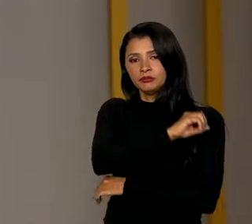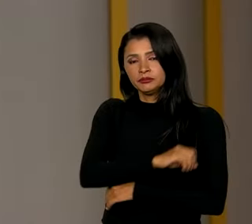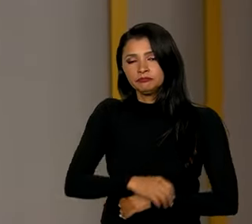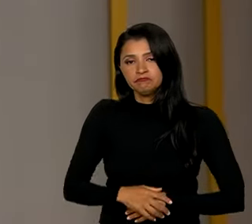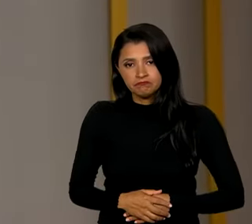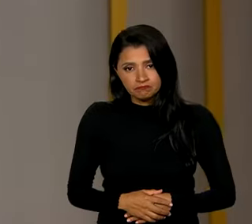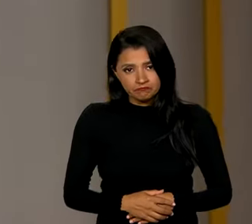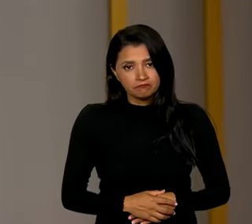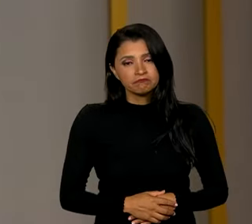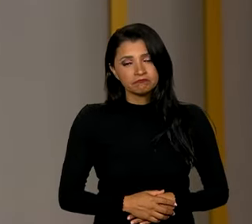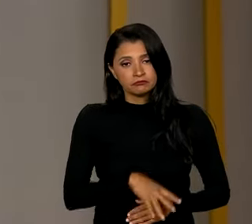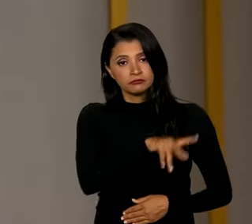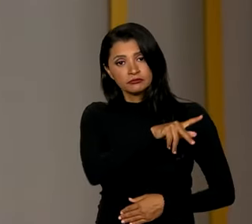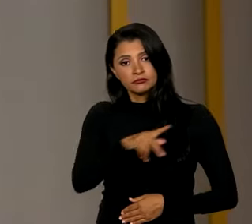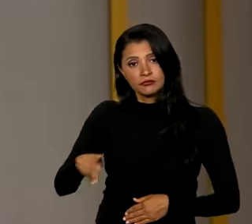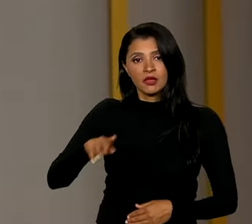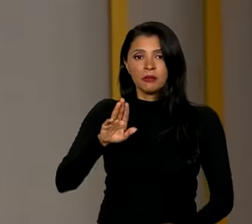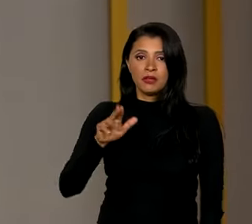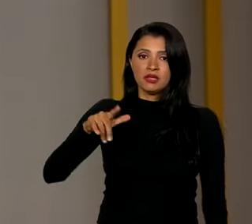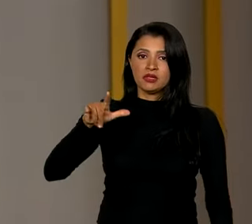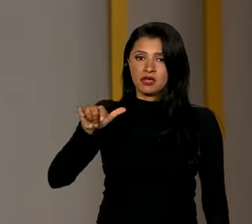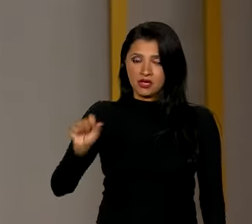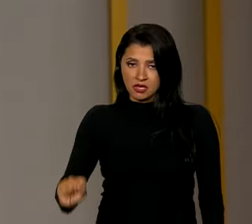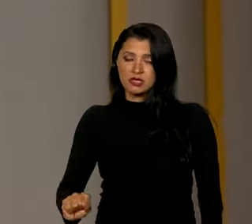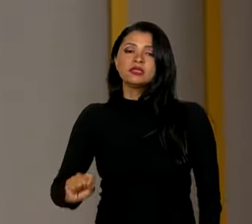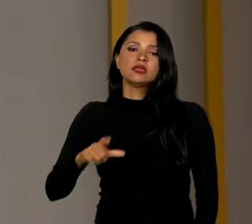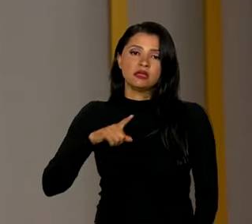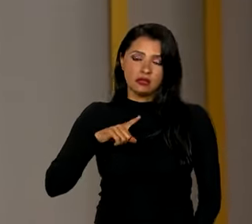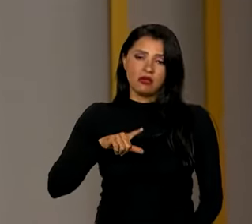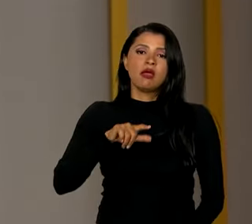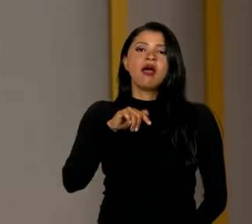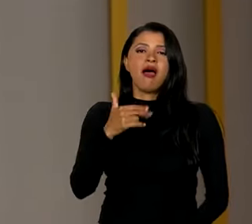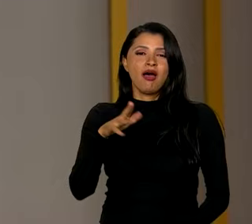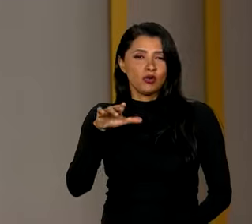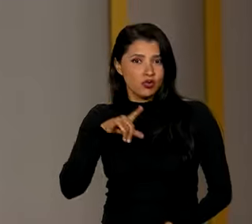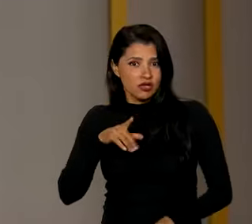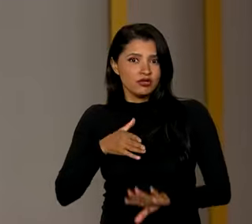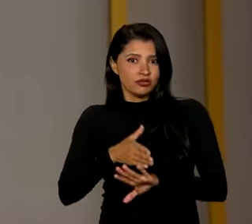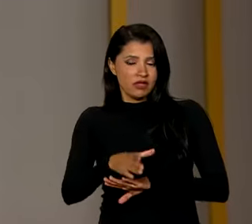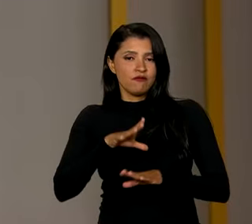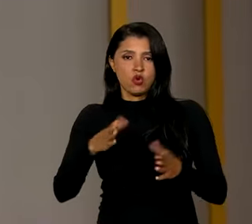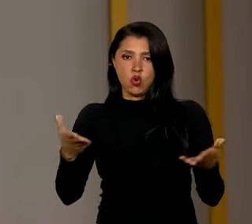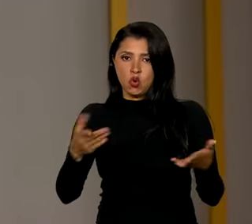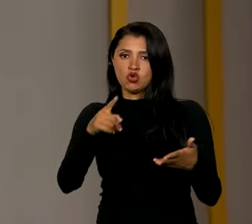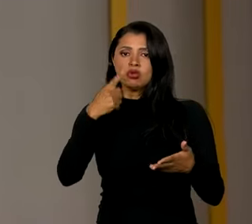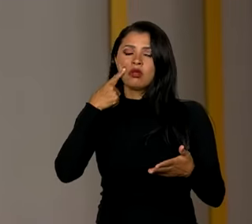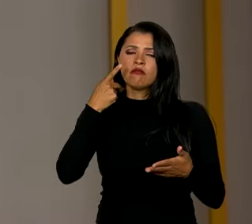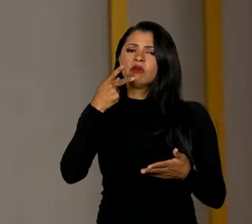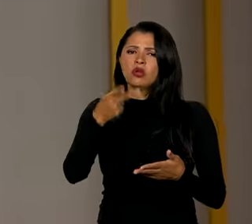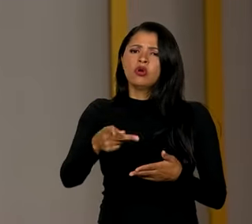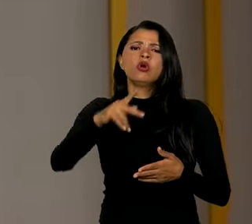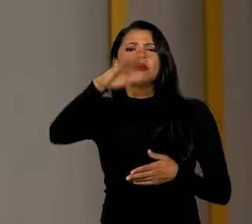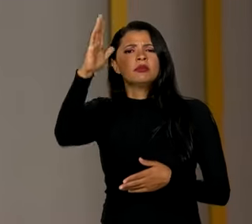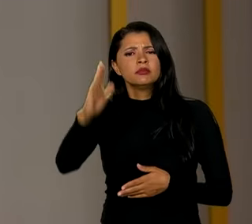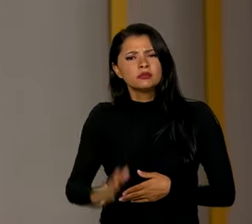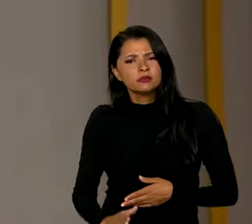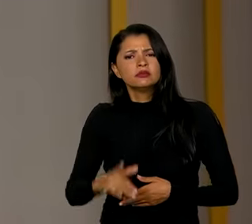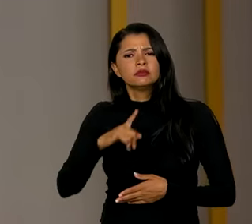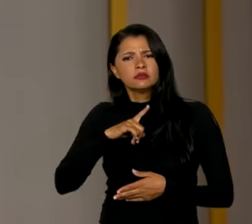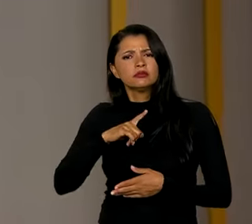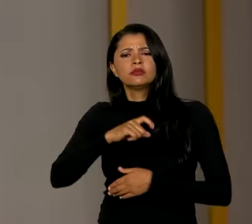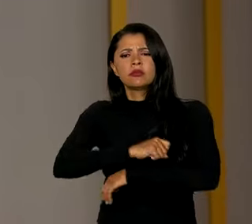O presidente do BNDES, Aloysio Mercadante, esteve em um dos painéis hoje e disse que o Brasil vive uma janela de